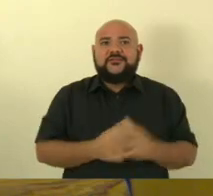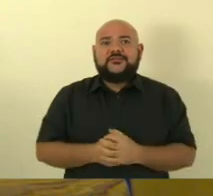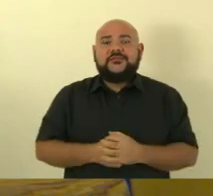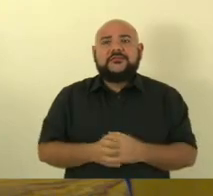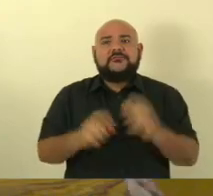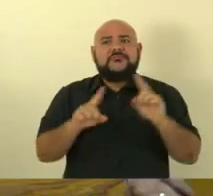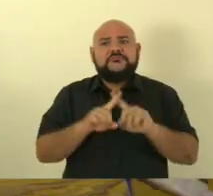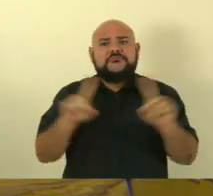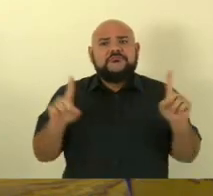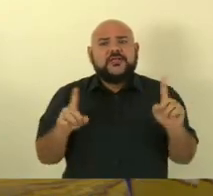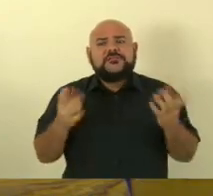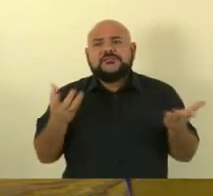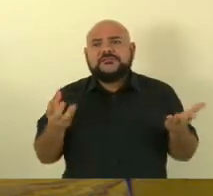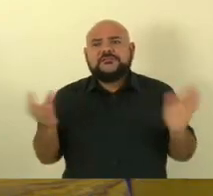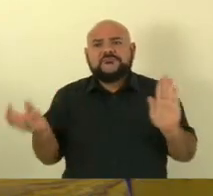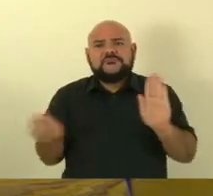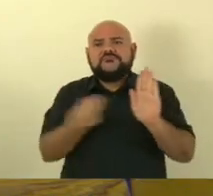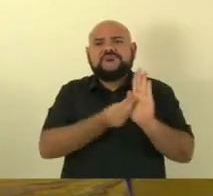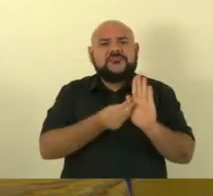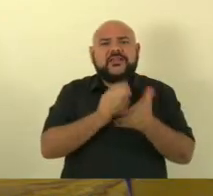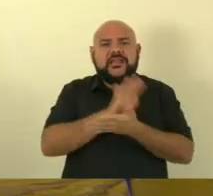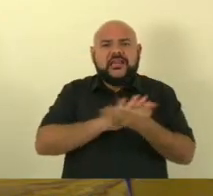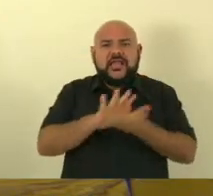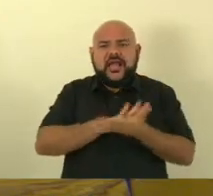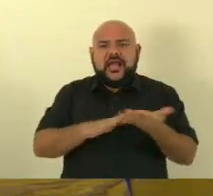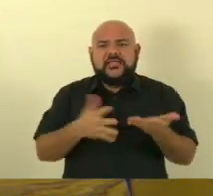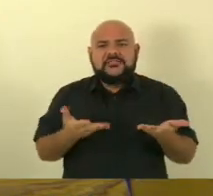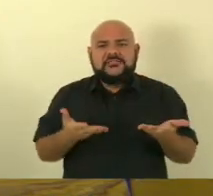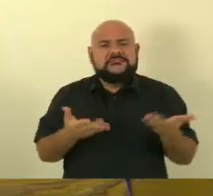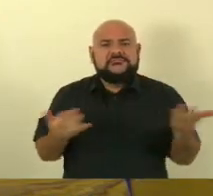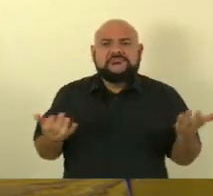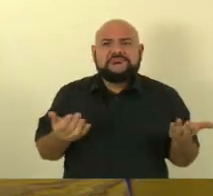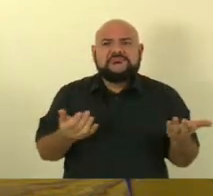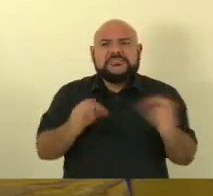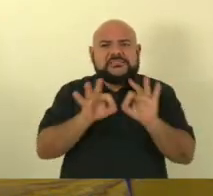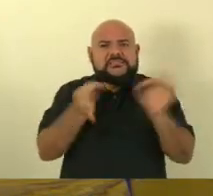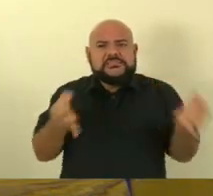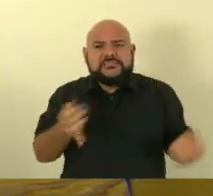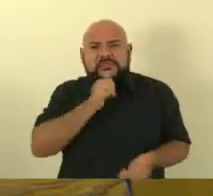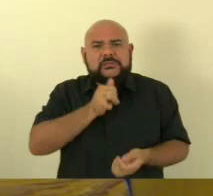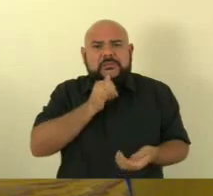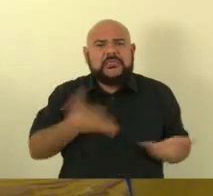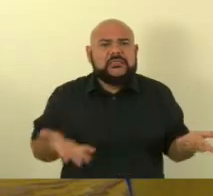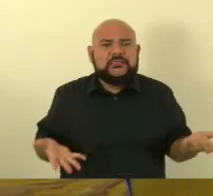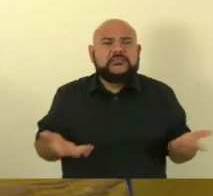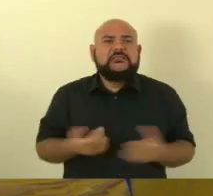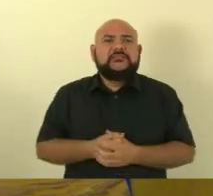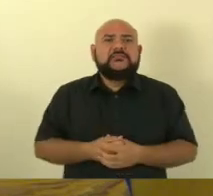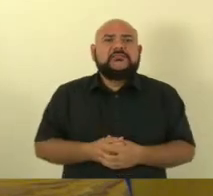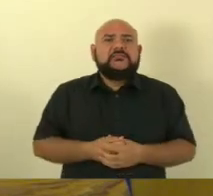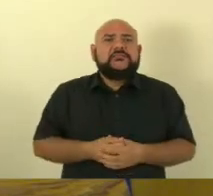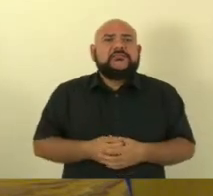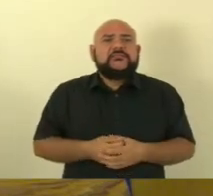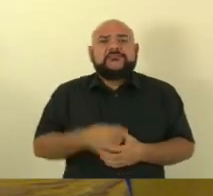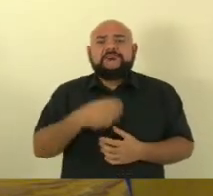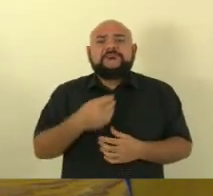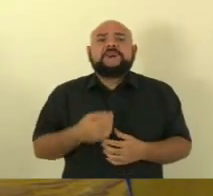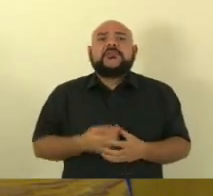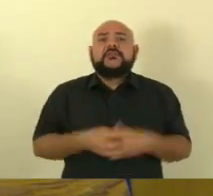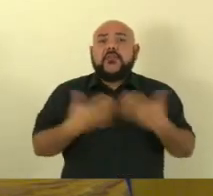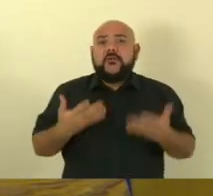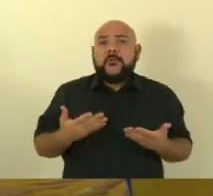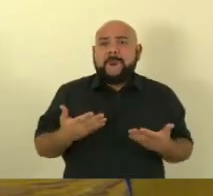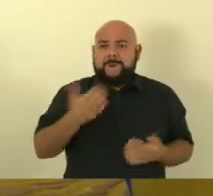a LDO eram emendas para inglês ver enquanto que essas três emendas que realmente colocariam